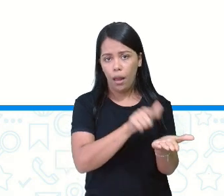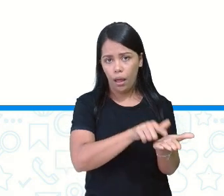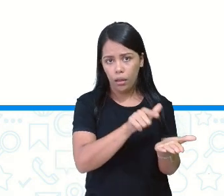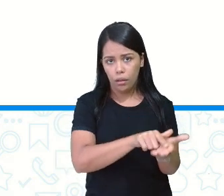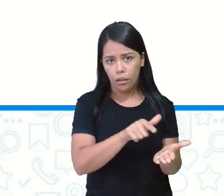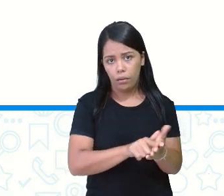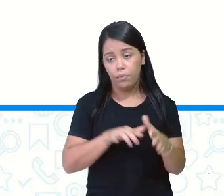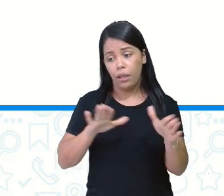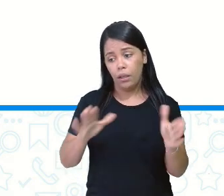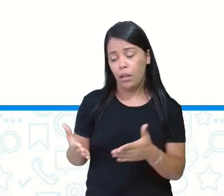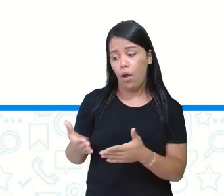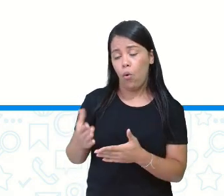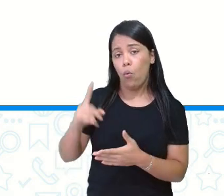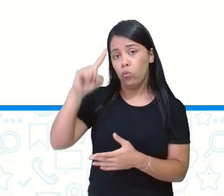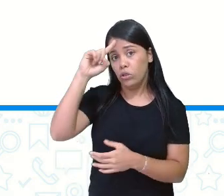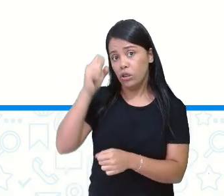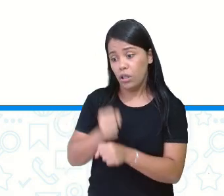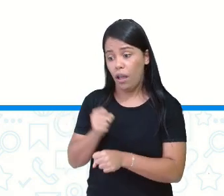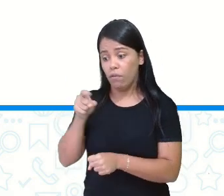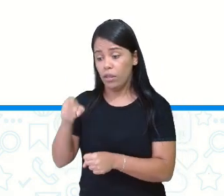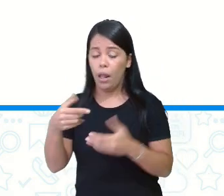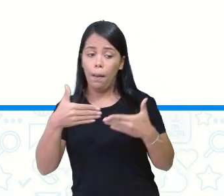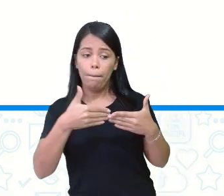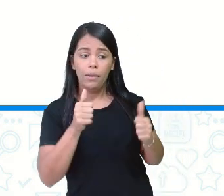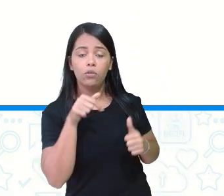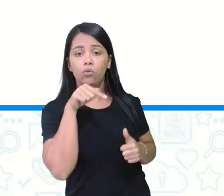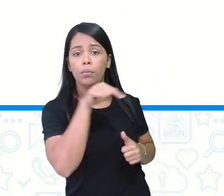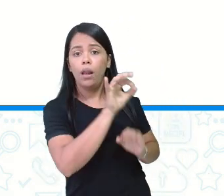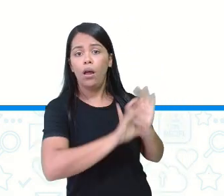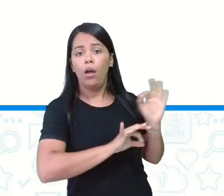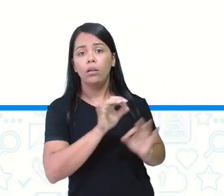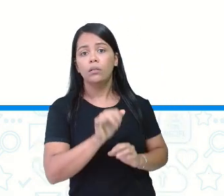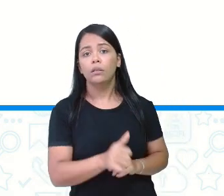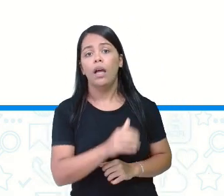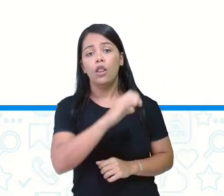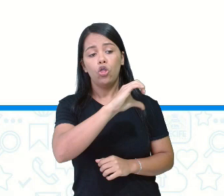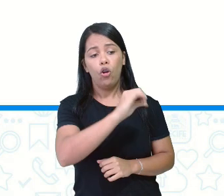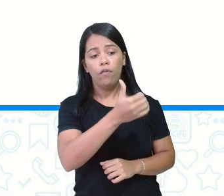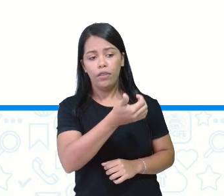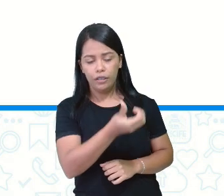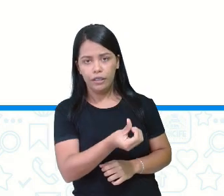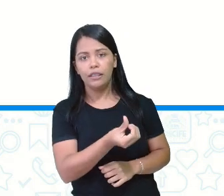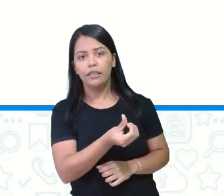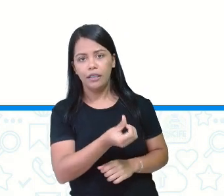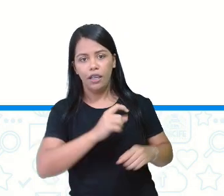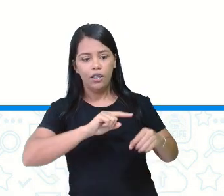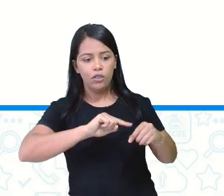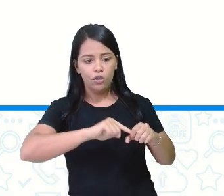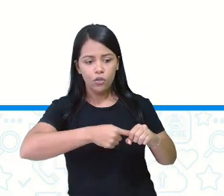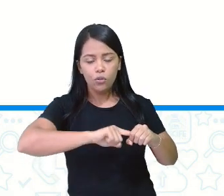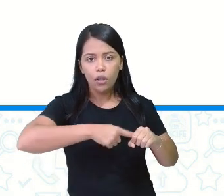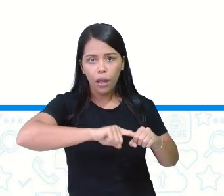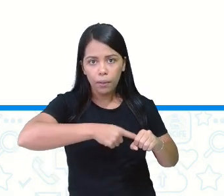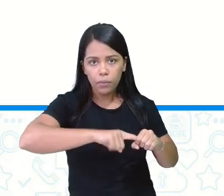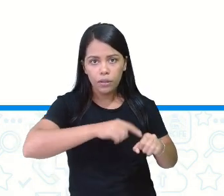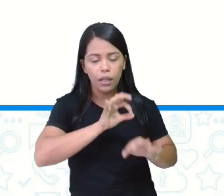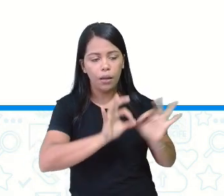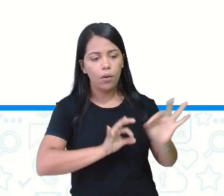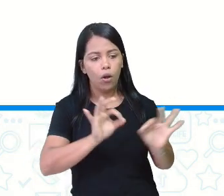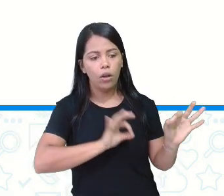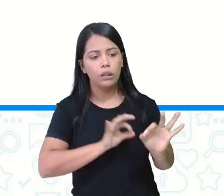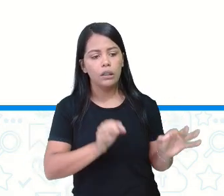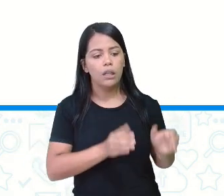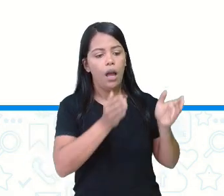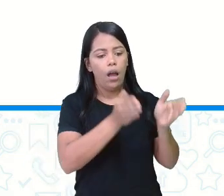potes